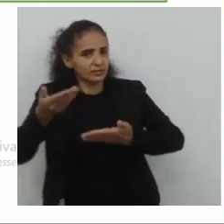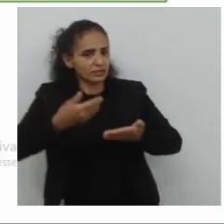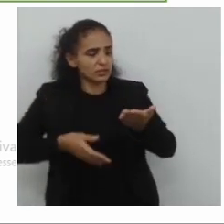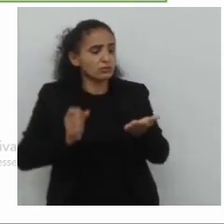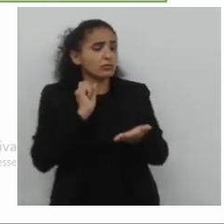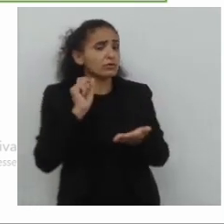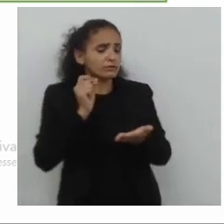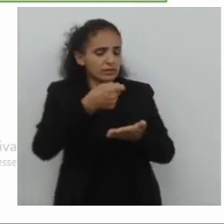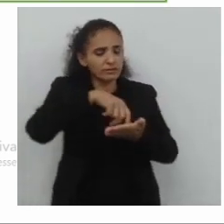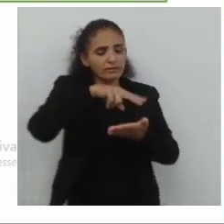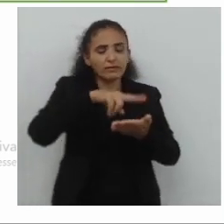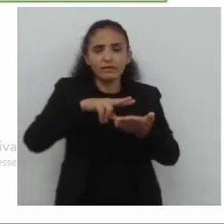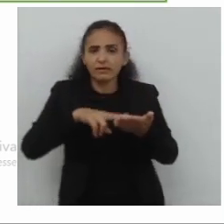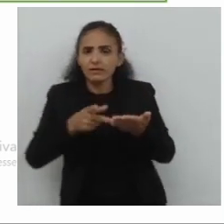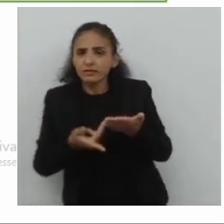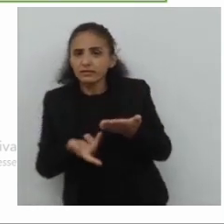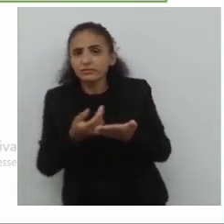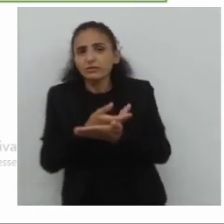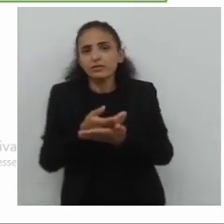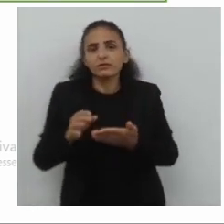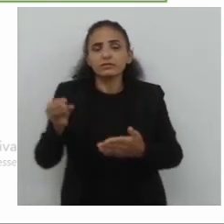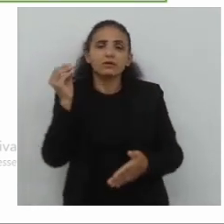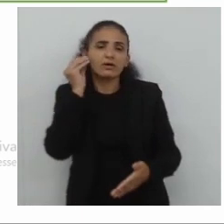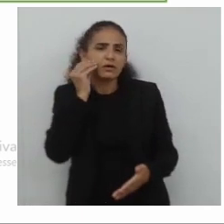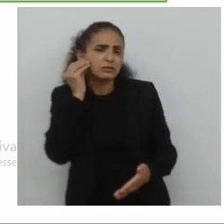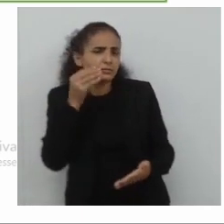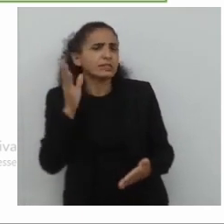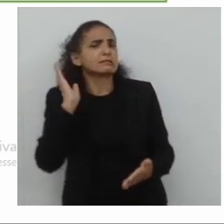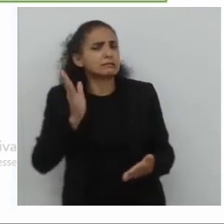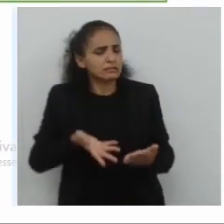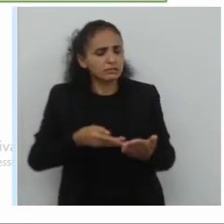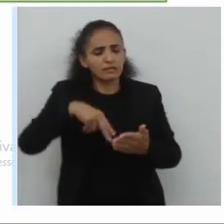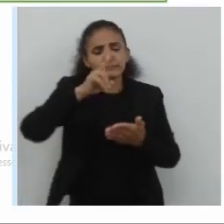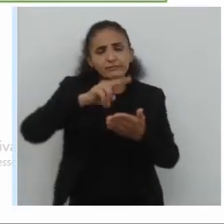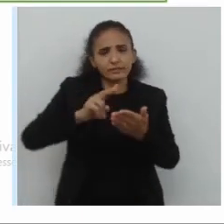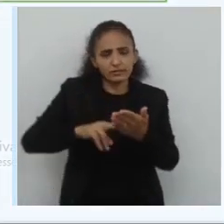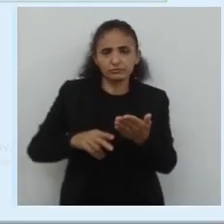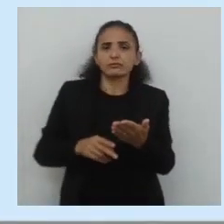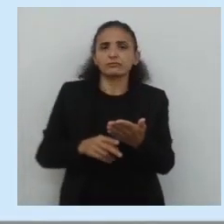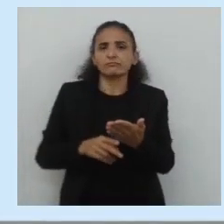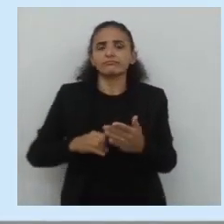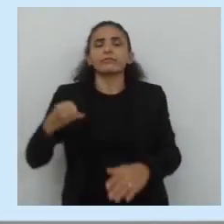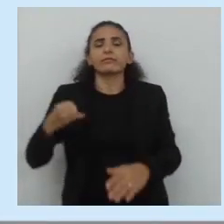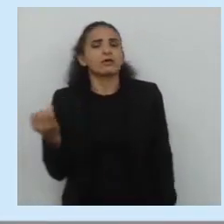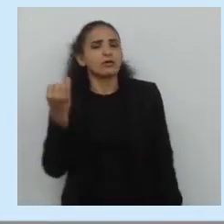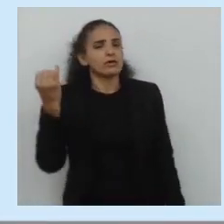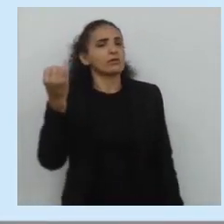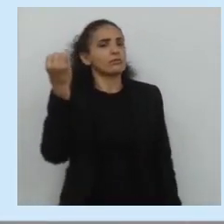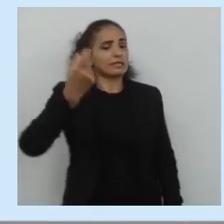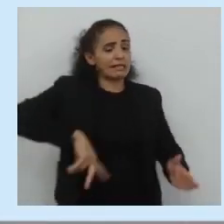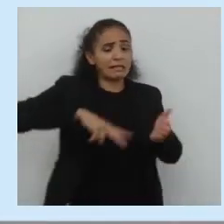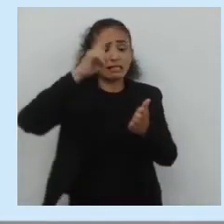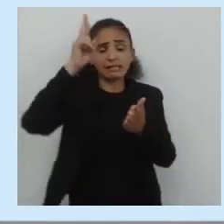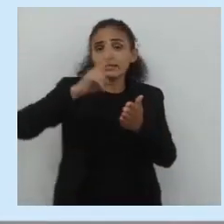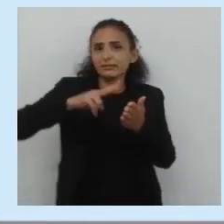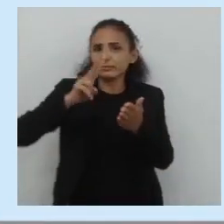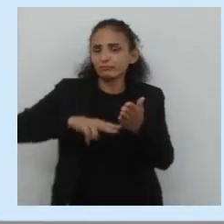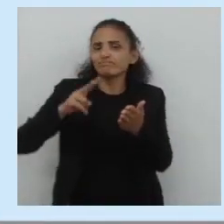-receptor. E quarto, seus conhecimentos sobre o tema abordado. E é muito importante isso, a questão da